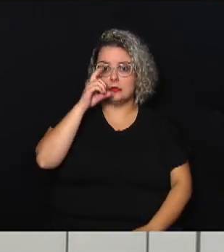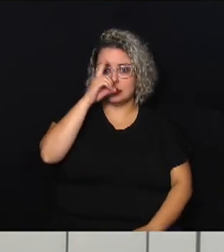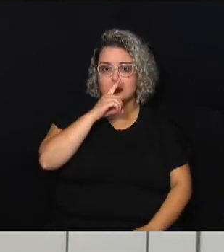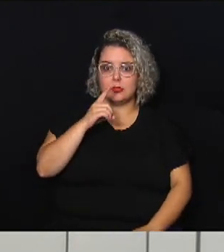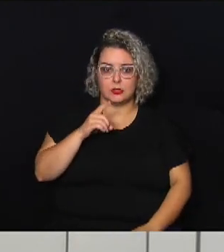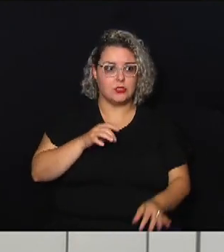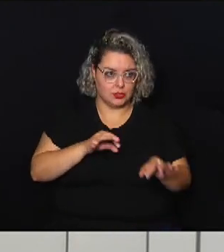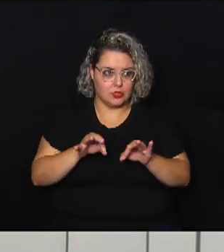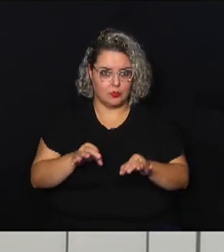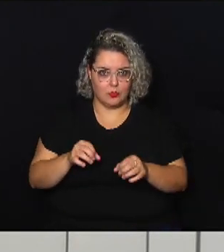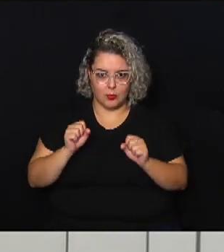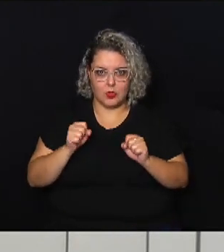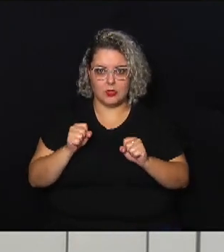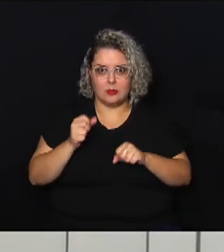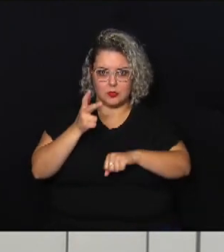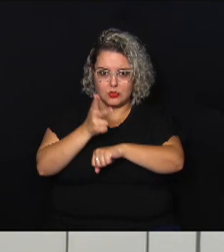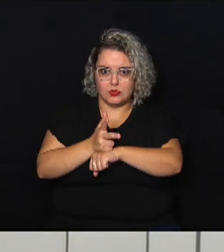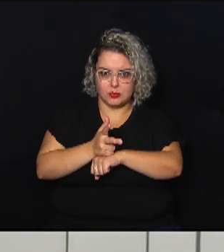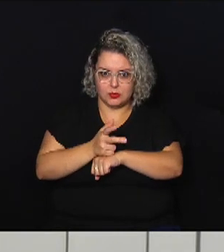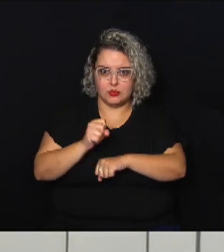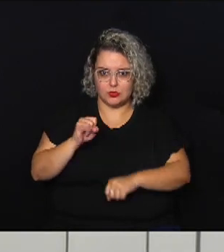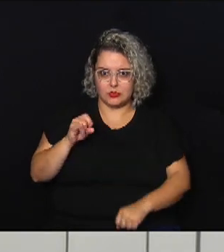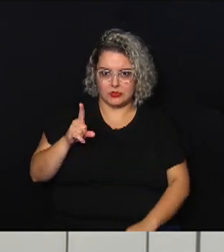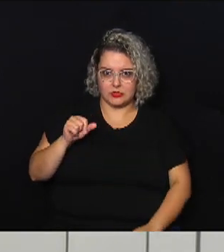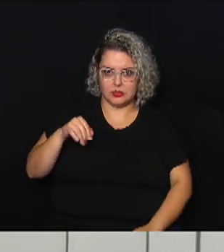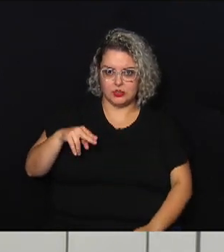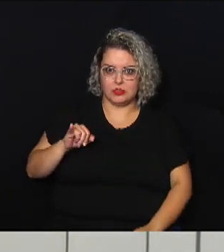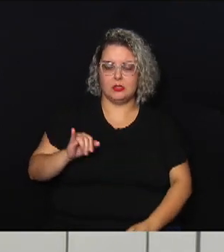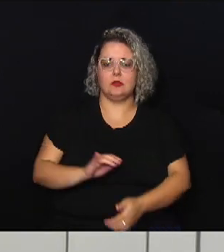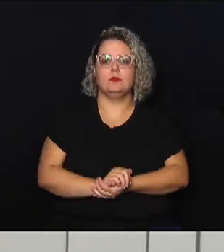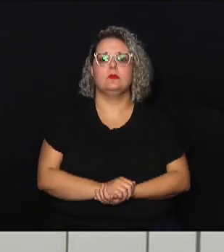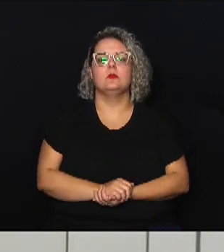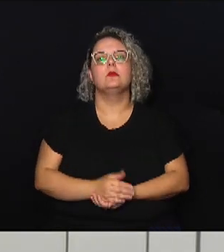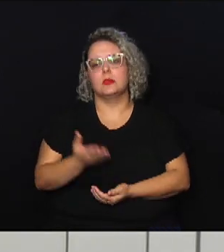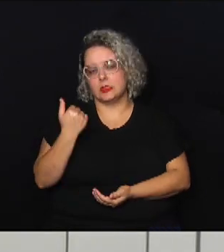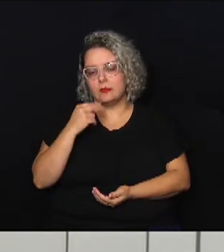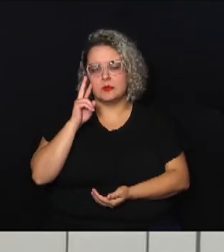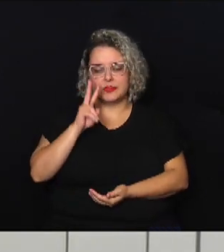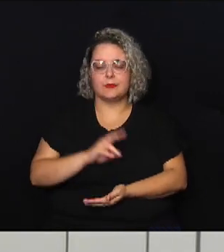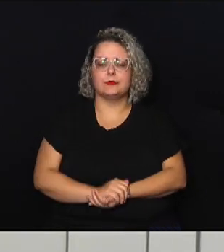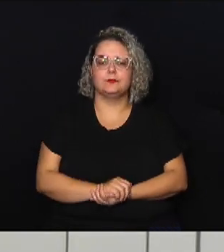pronto a gente pode rodar esse vídeo do Sidney vamos lá então